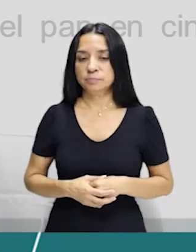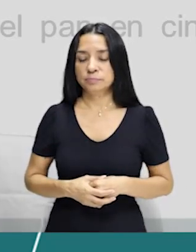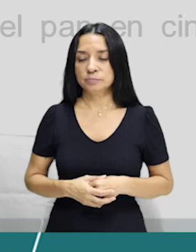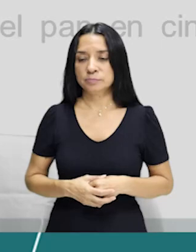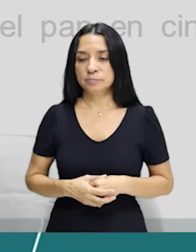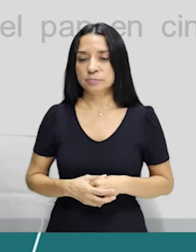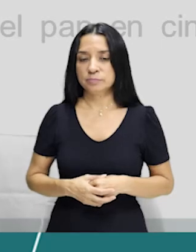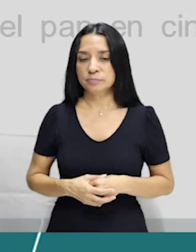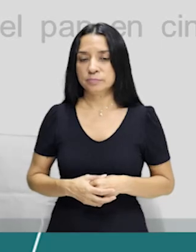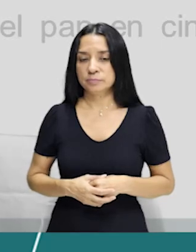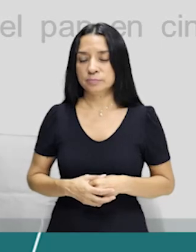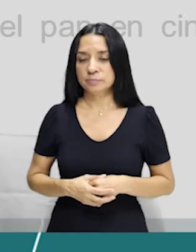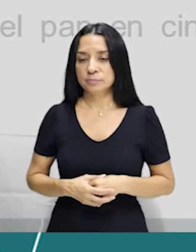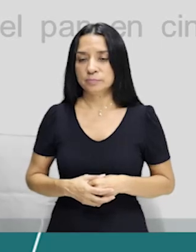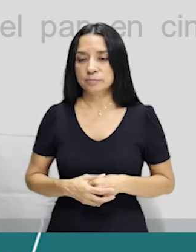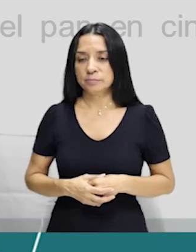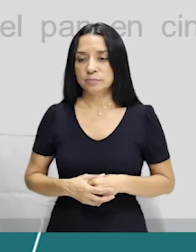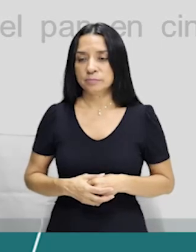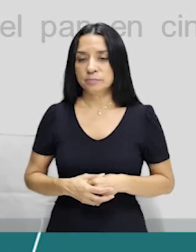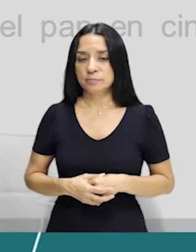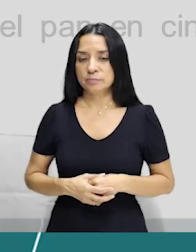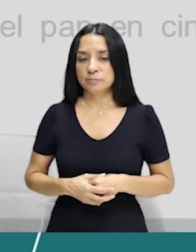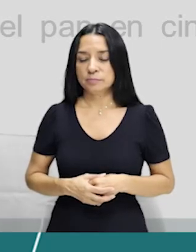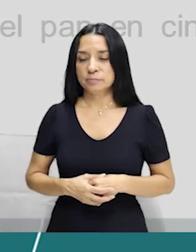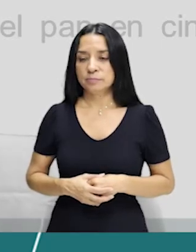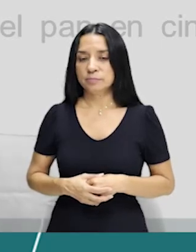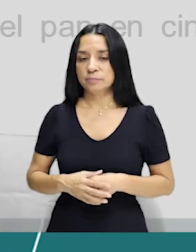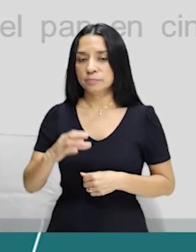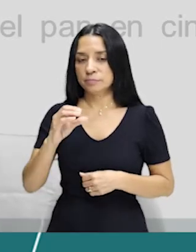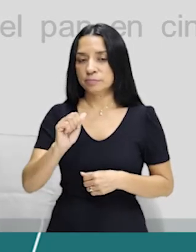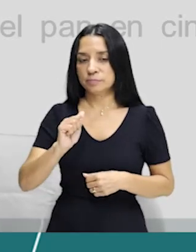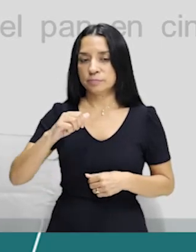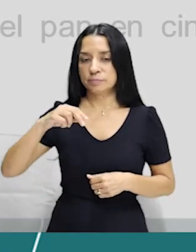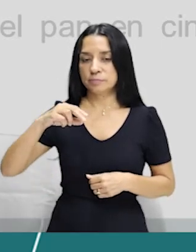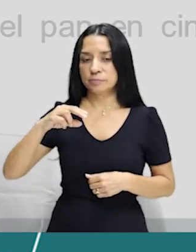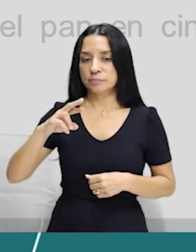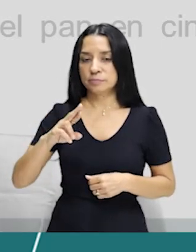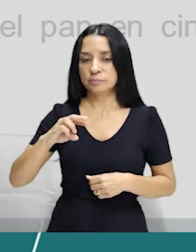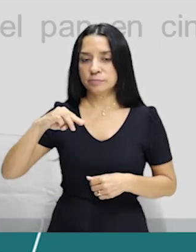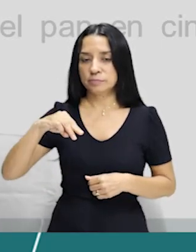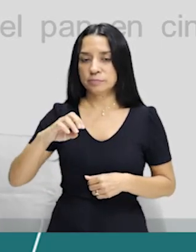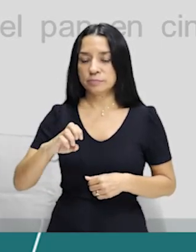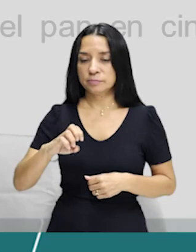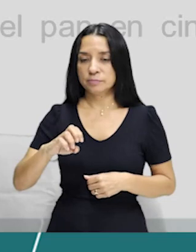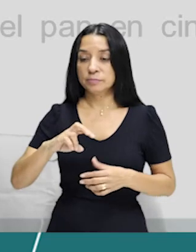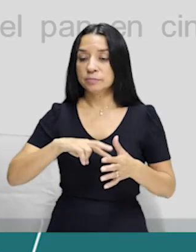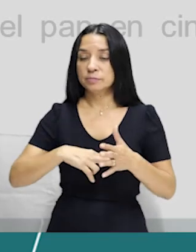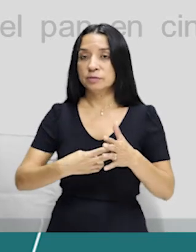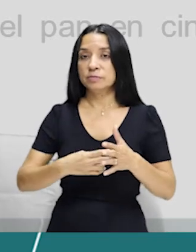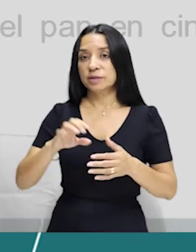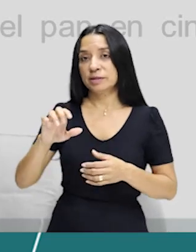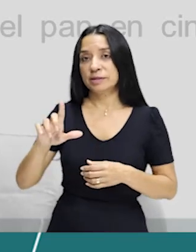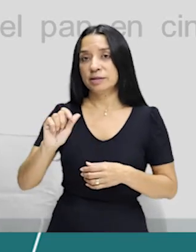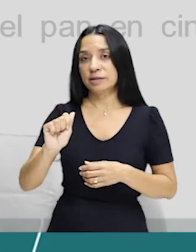terceira parada de autobús. Carmen é ela, né? Ella. Ella barra.